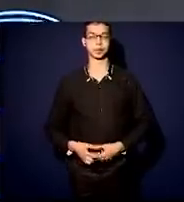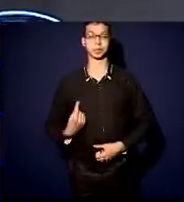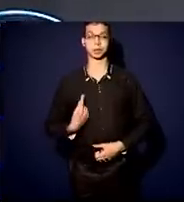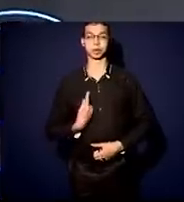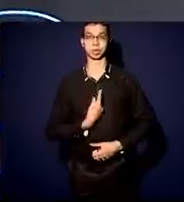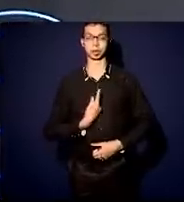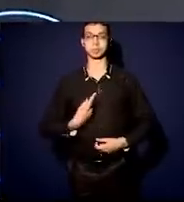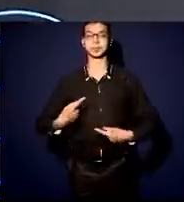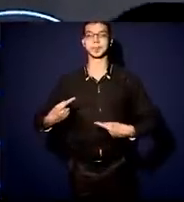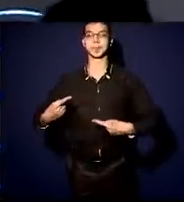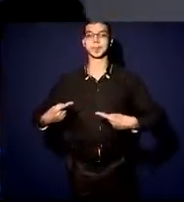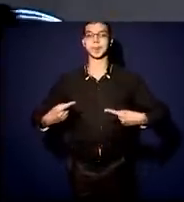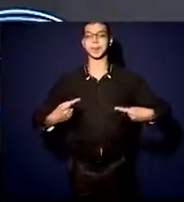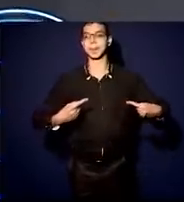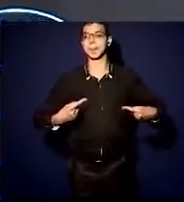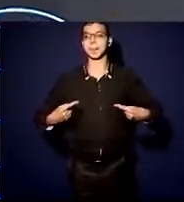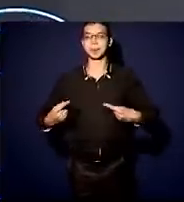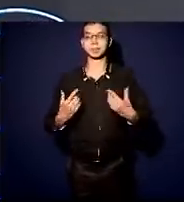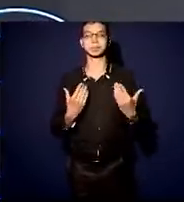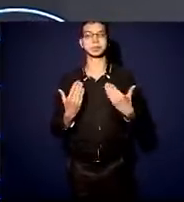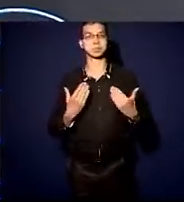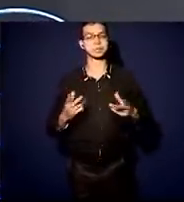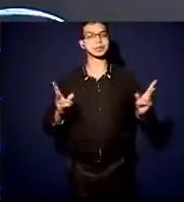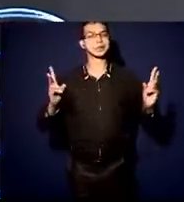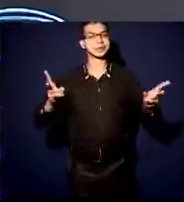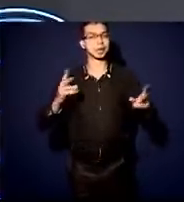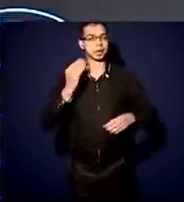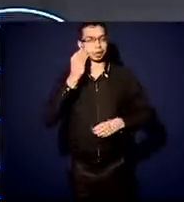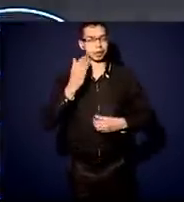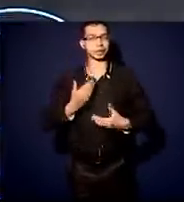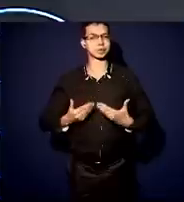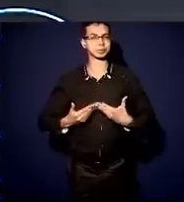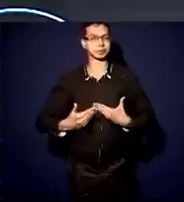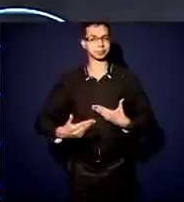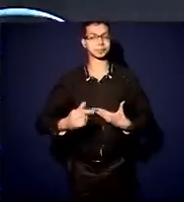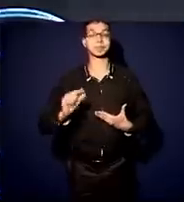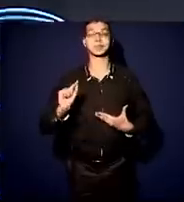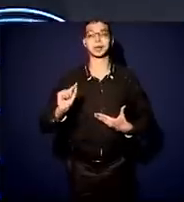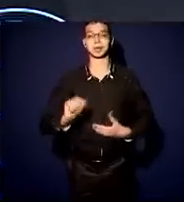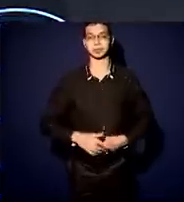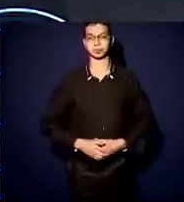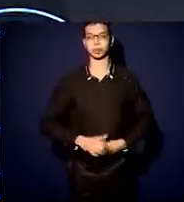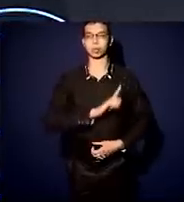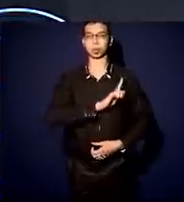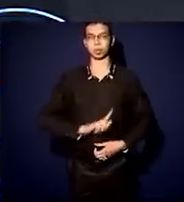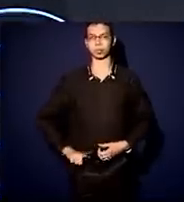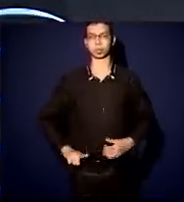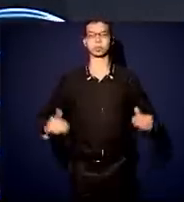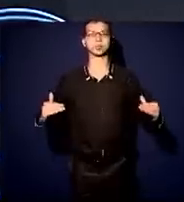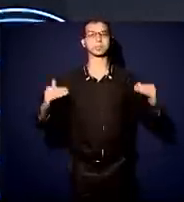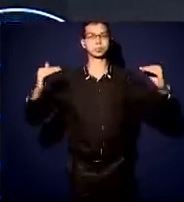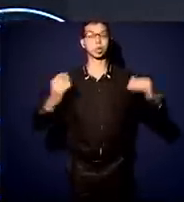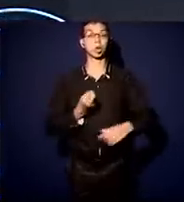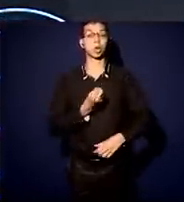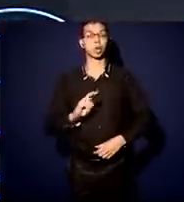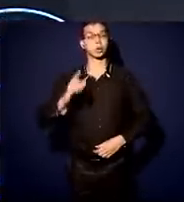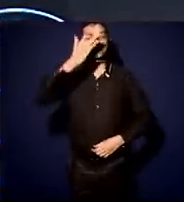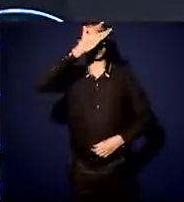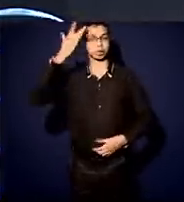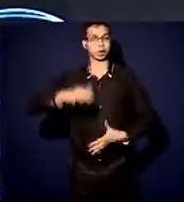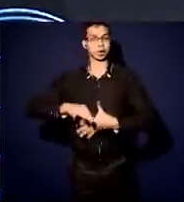que a gente sempre procura fazer com governadores que se destacam ou que são lideranças